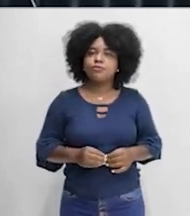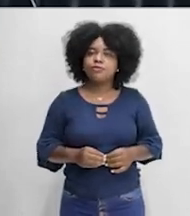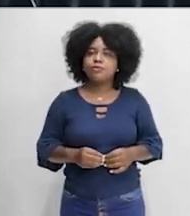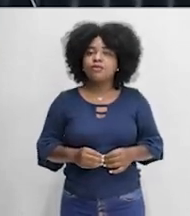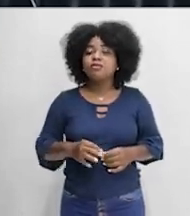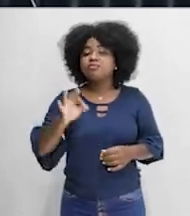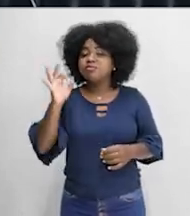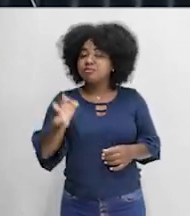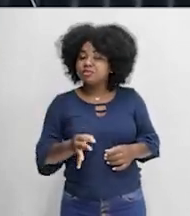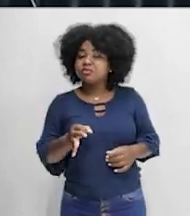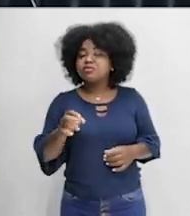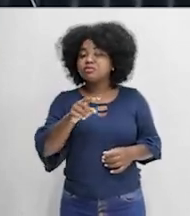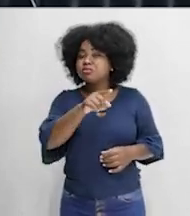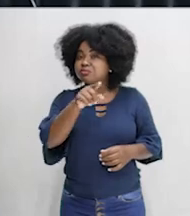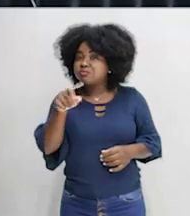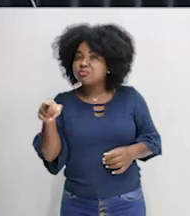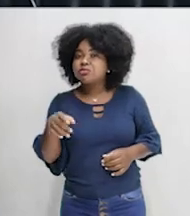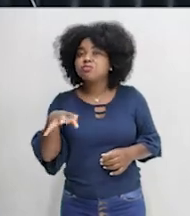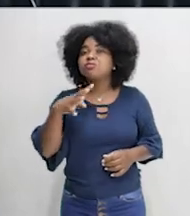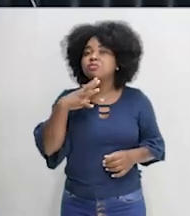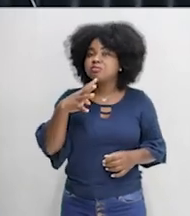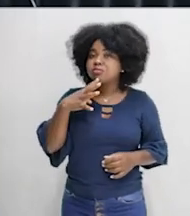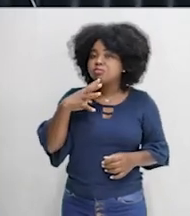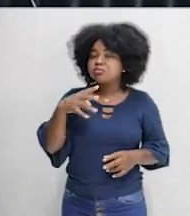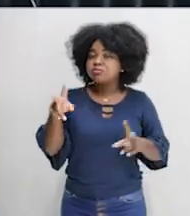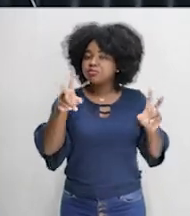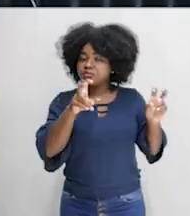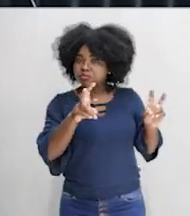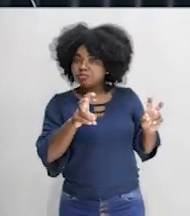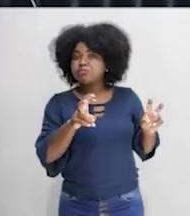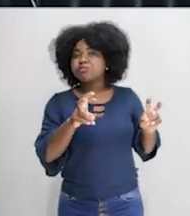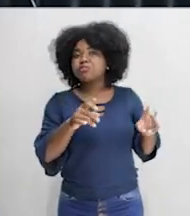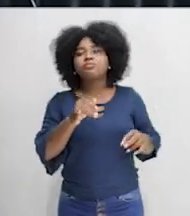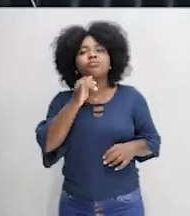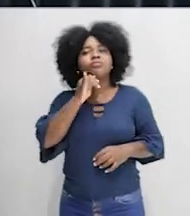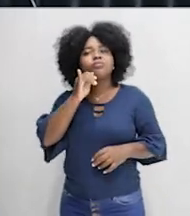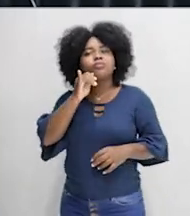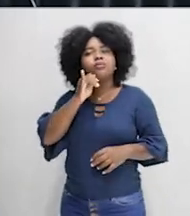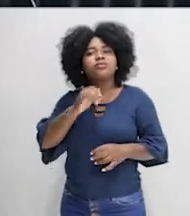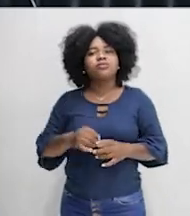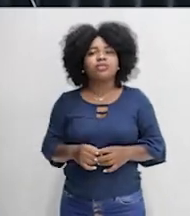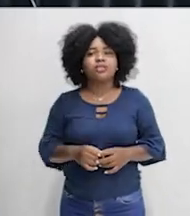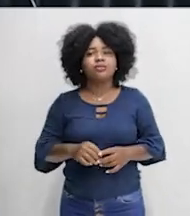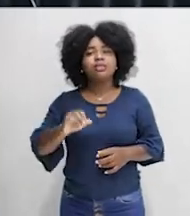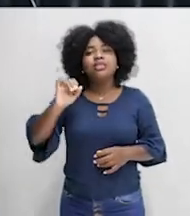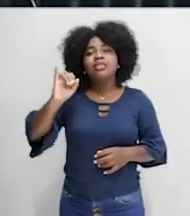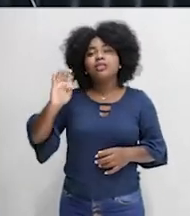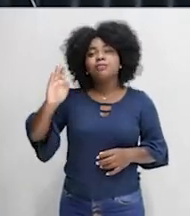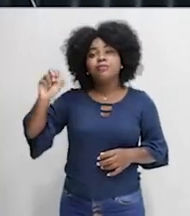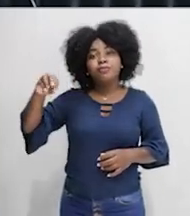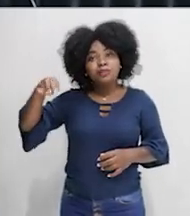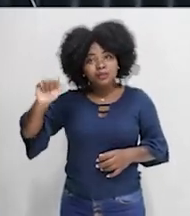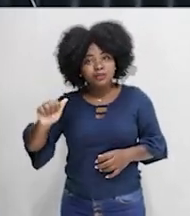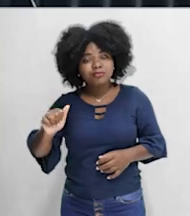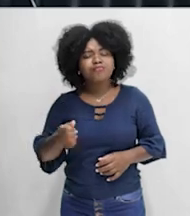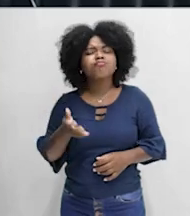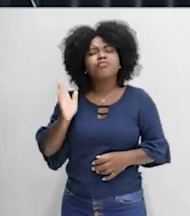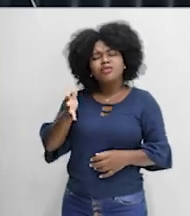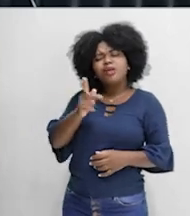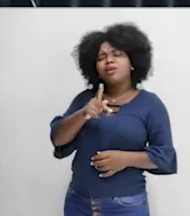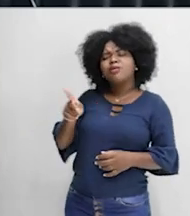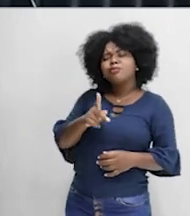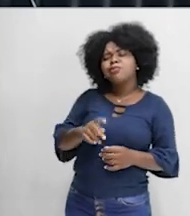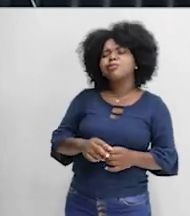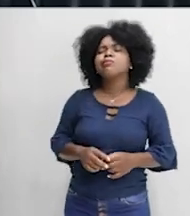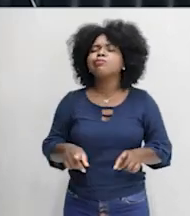que vocês já devem ter ouvido falar muitos desses temas que eu vou citar. Por exemplo, já ouviu falar no Ibama? Ih, Marcos, já. Já